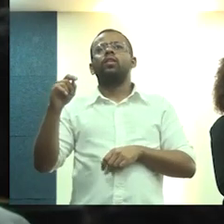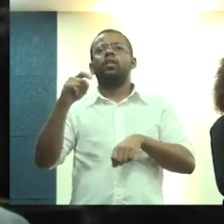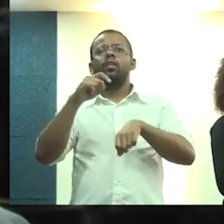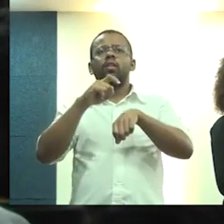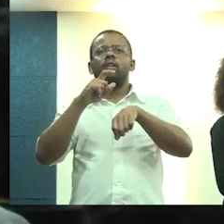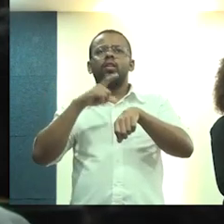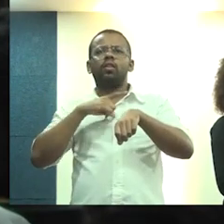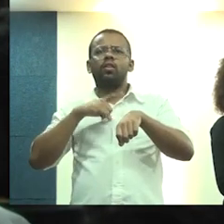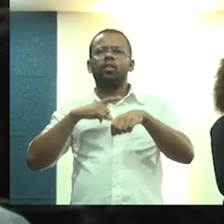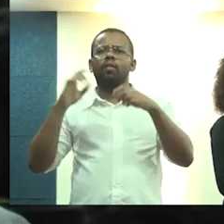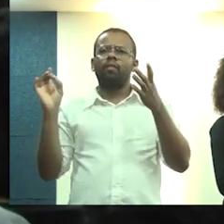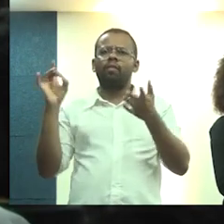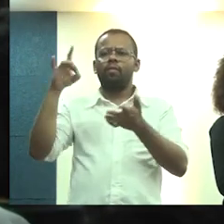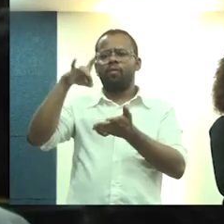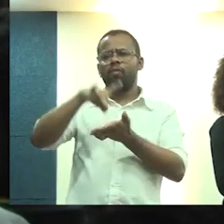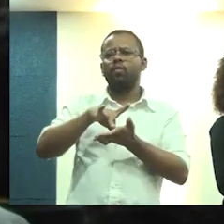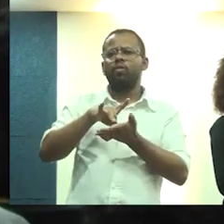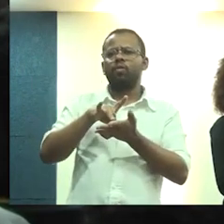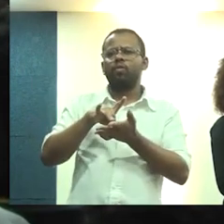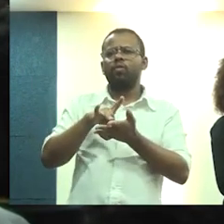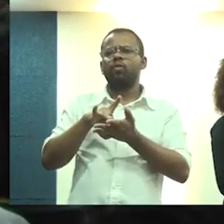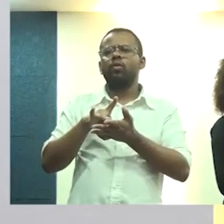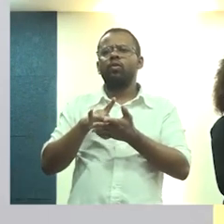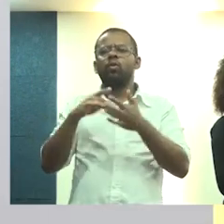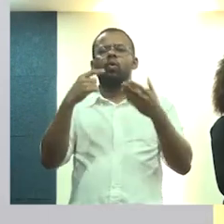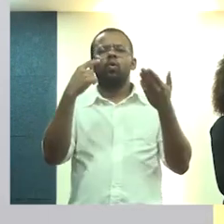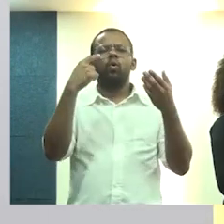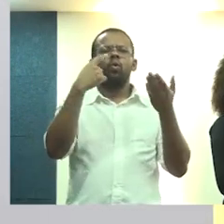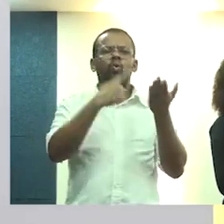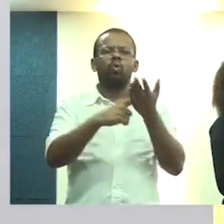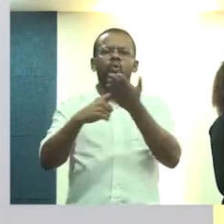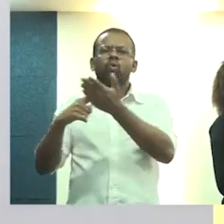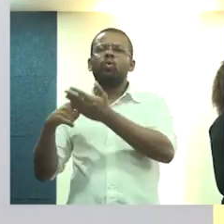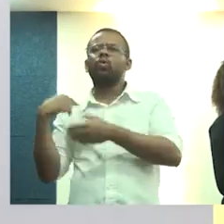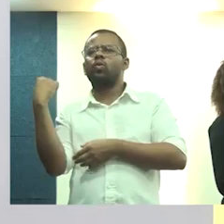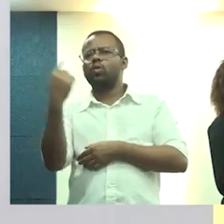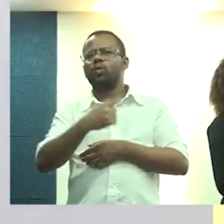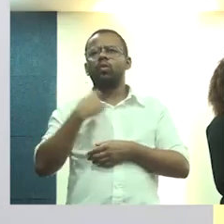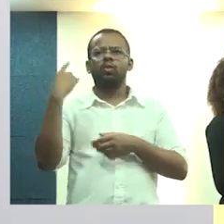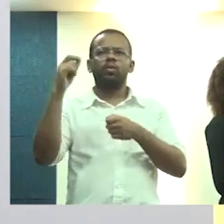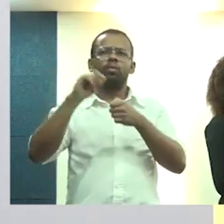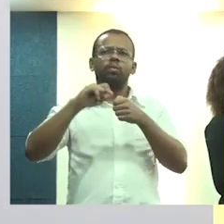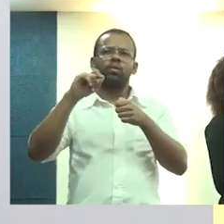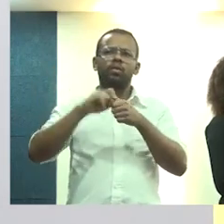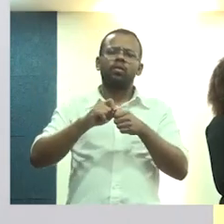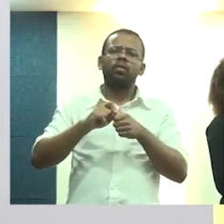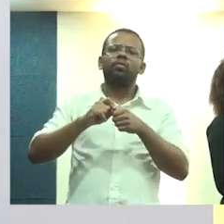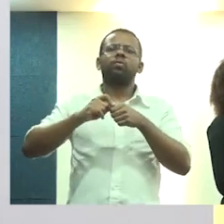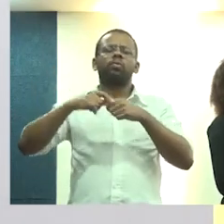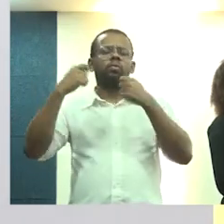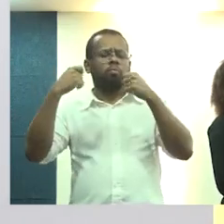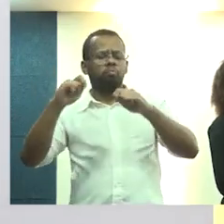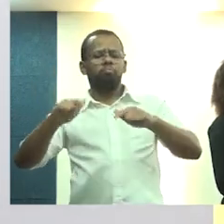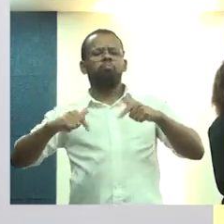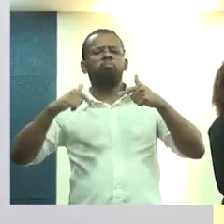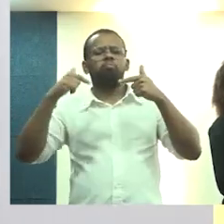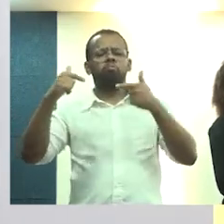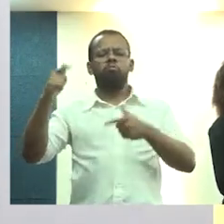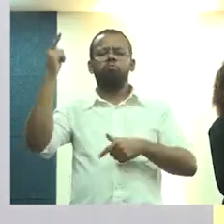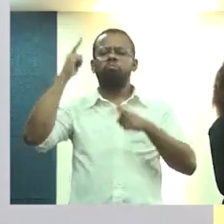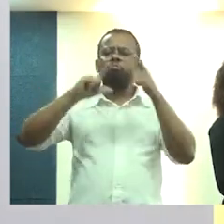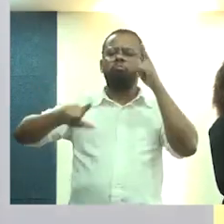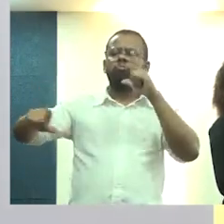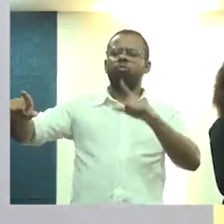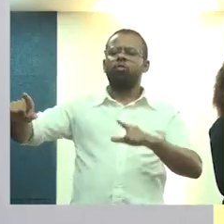colocar de forma mais efetiva, mais, eu concordo, Flávio, que a gente precisa avançar nessa implementação de uma forma